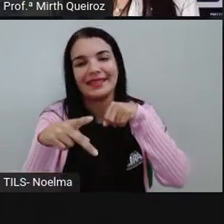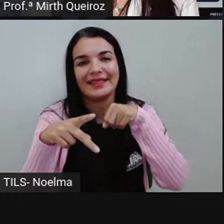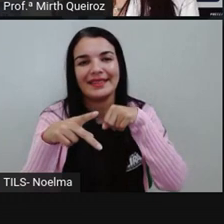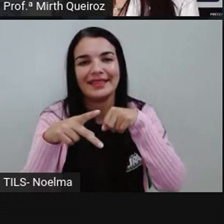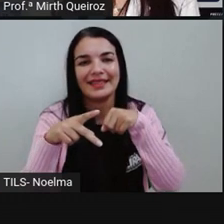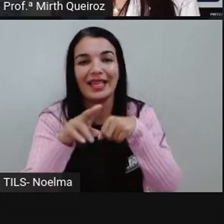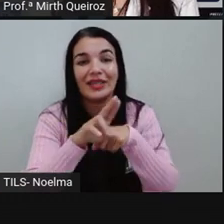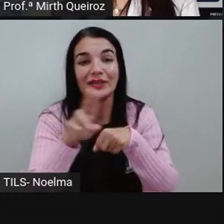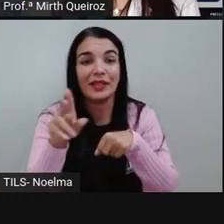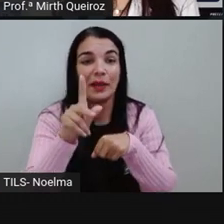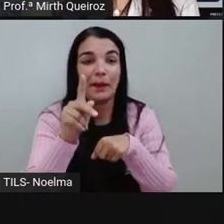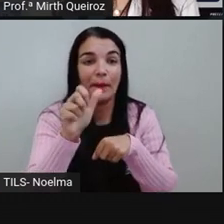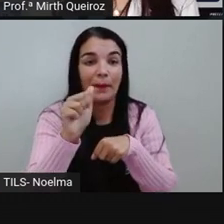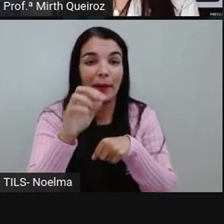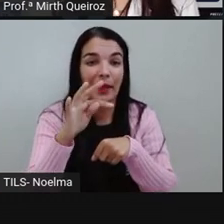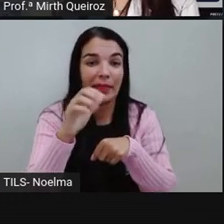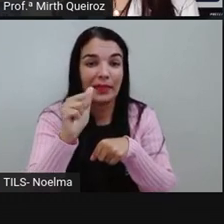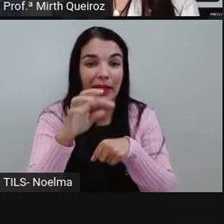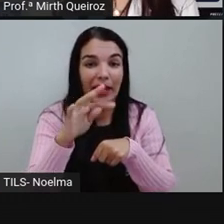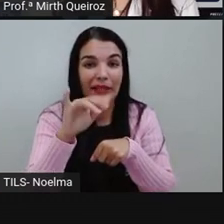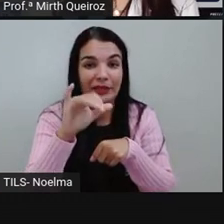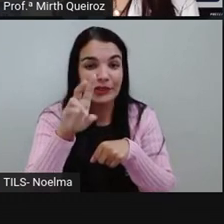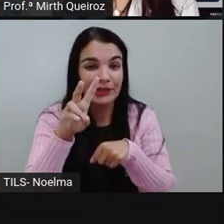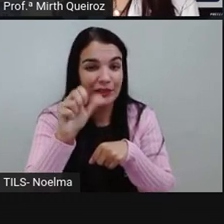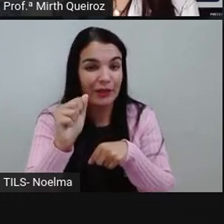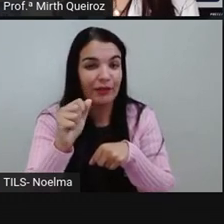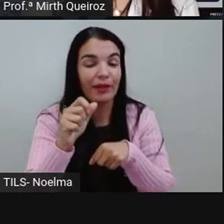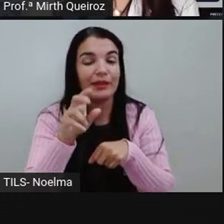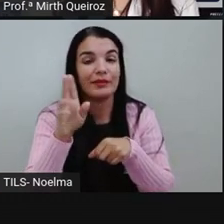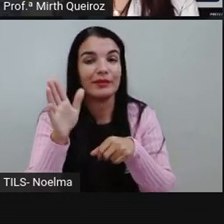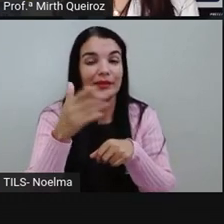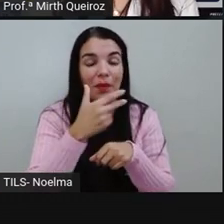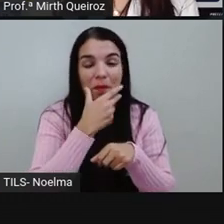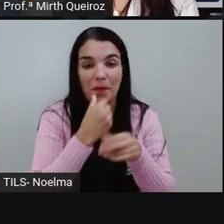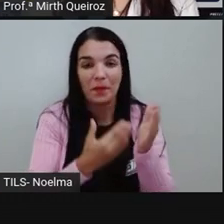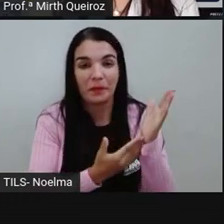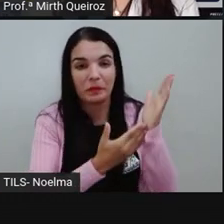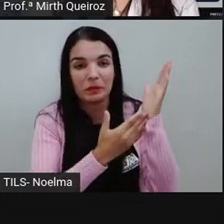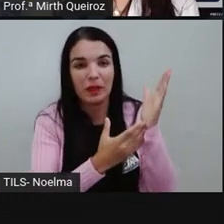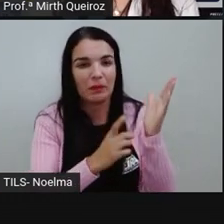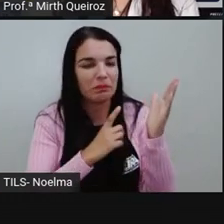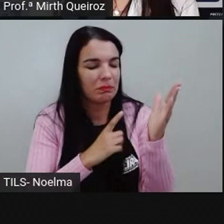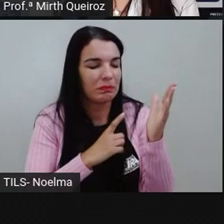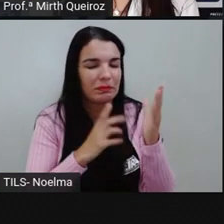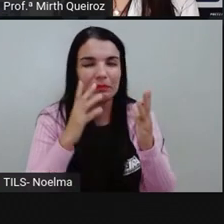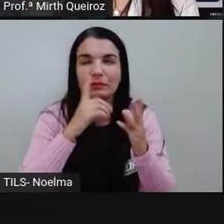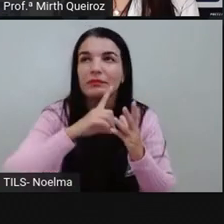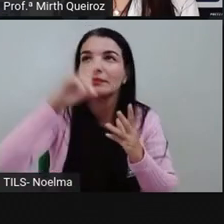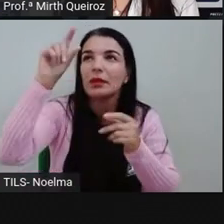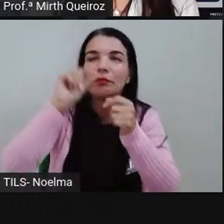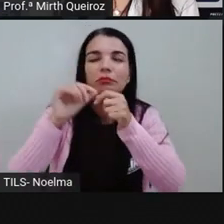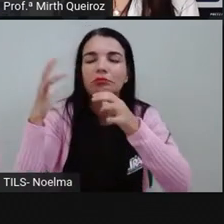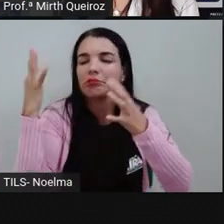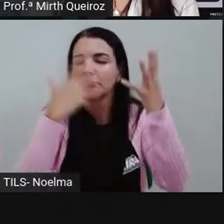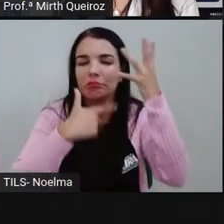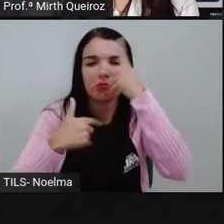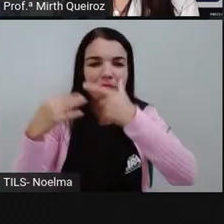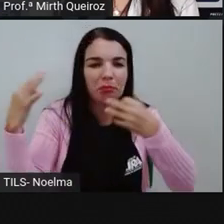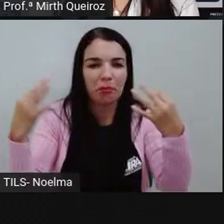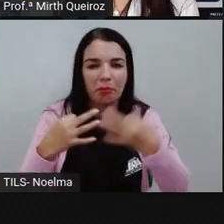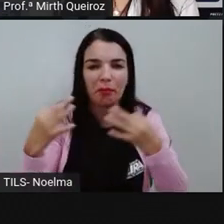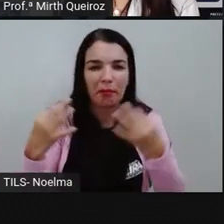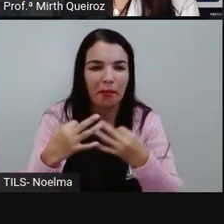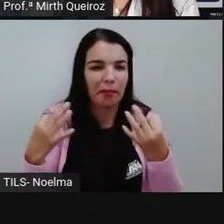Patativa do Assaré. Assaré. Deus, quando fez o mundo, fez tudo com primazia, formando o céu e a terra cobertos com